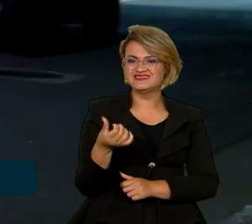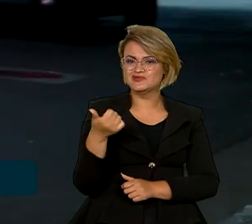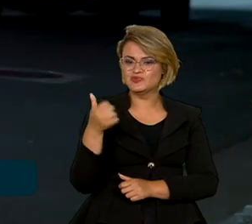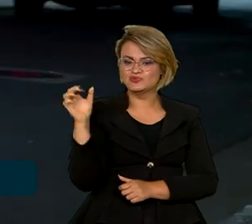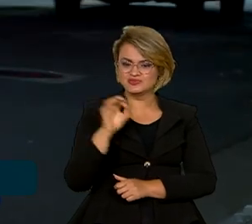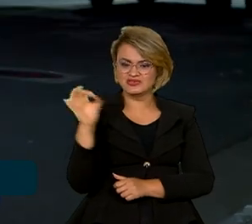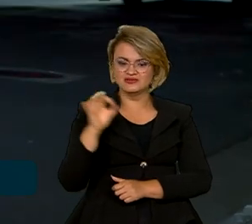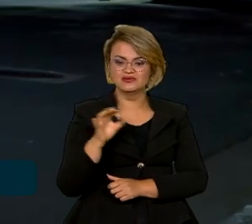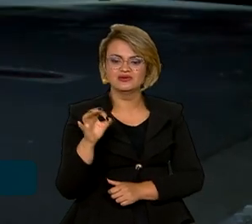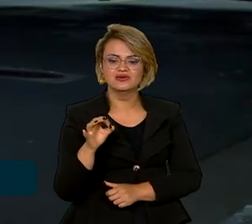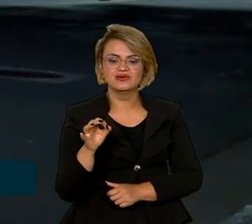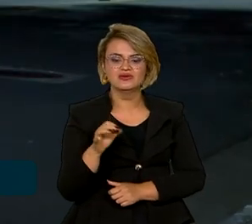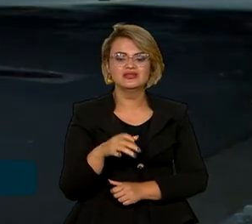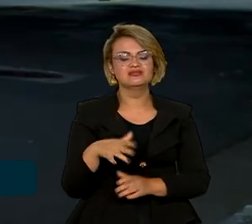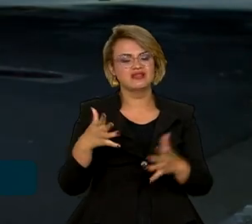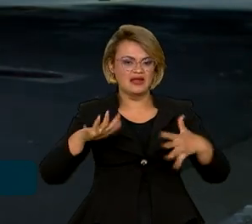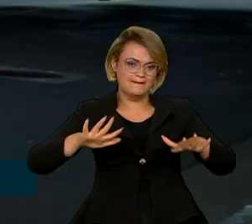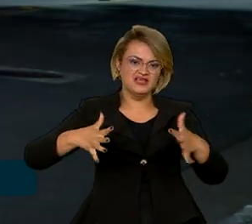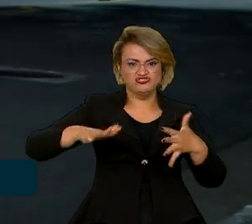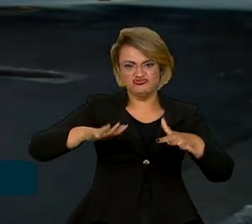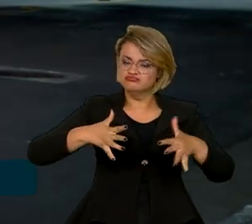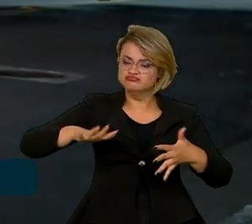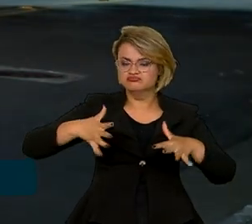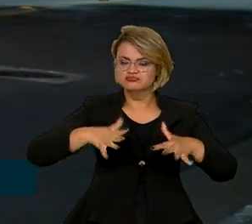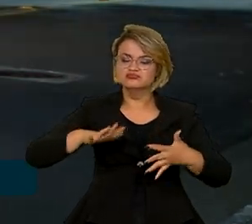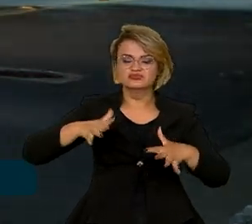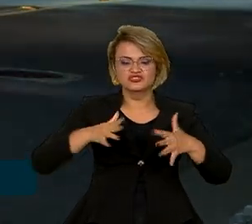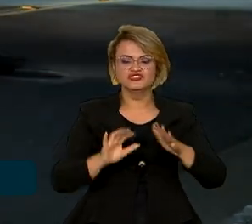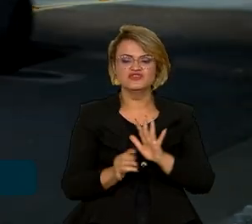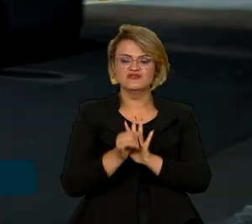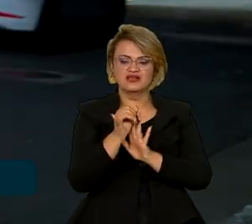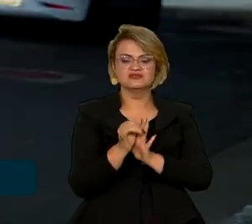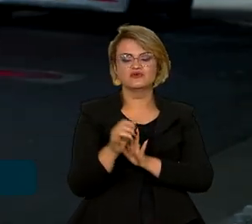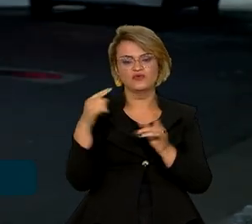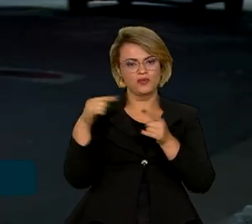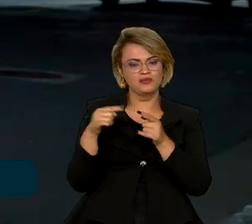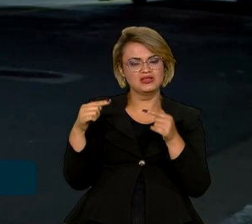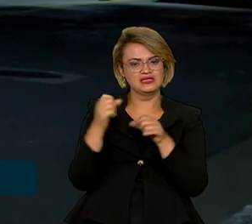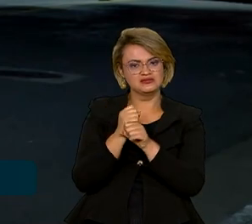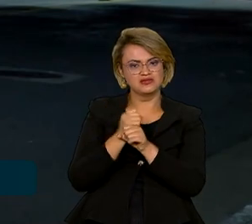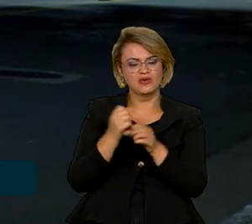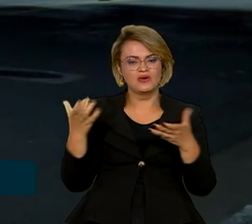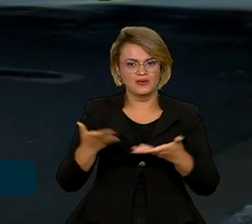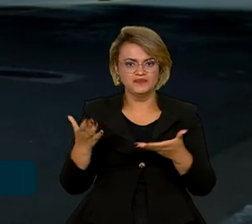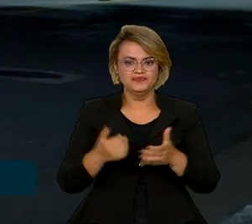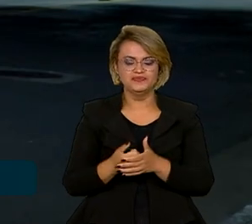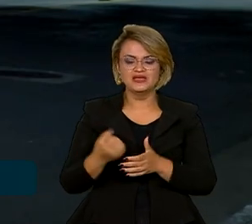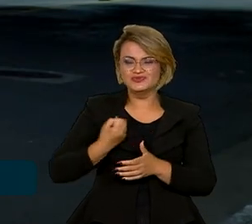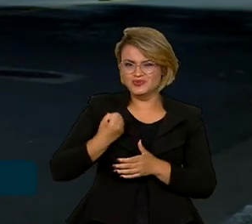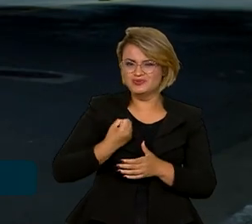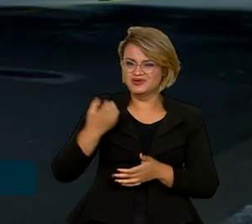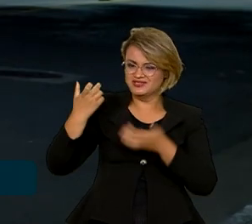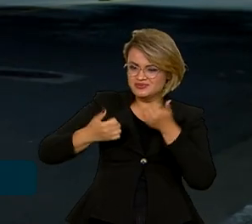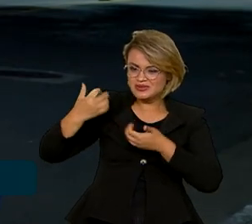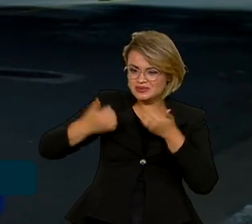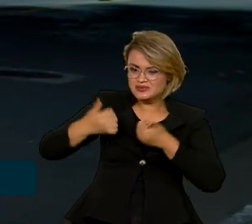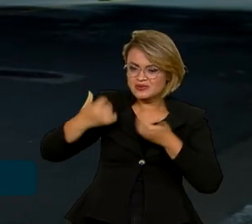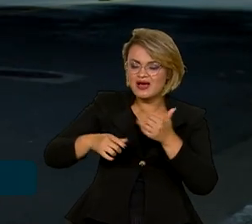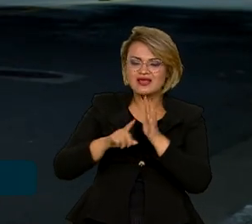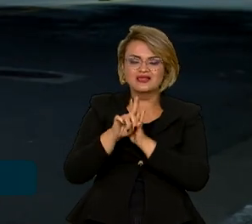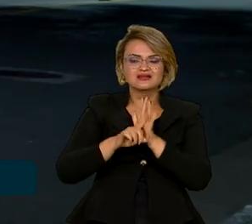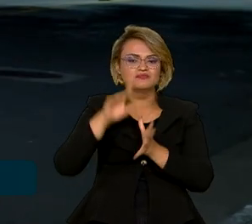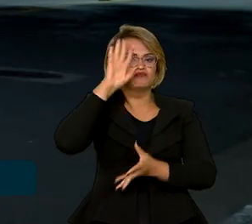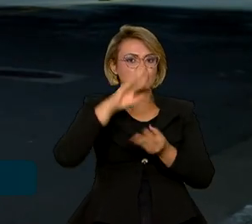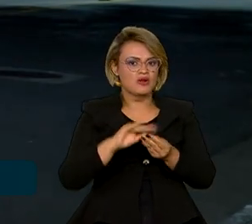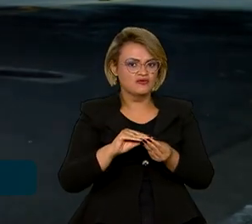portanto, dentro do teto da meta de inflação definida pra este ano. E aí, números todos, então, a análise que se faz é que eles